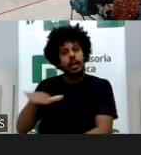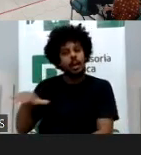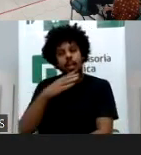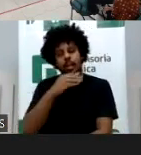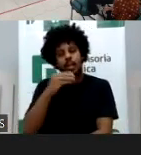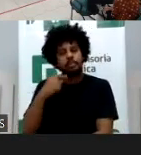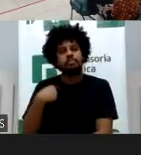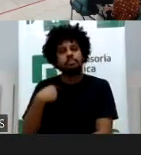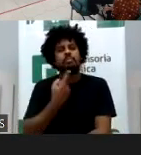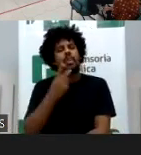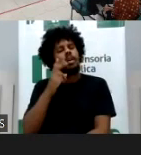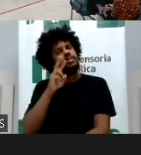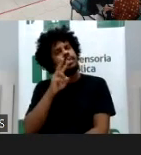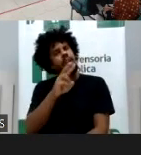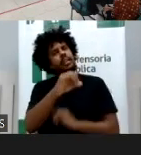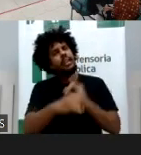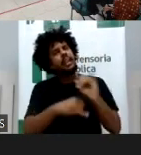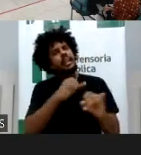muitos pais esquecem disso.